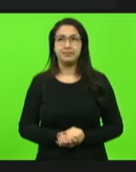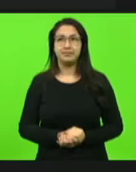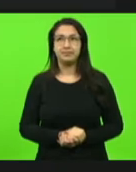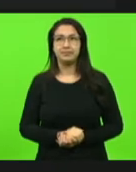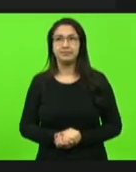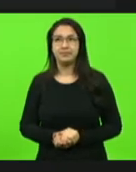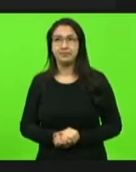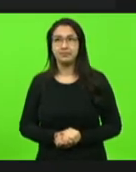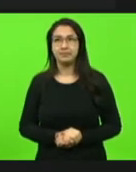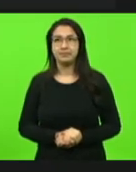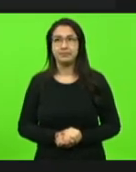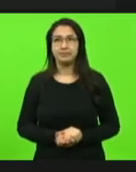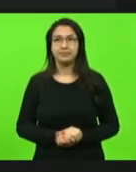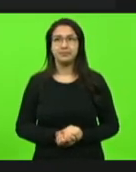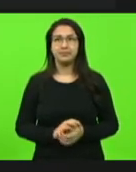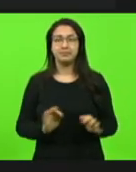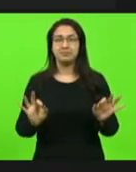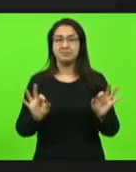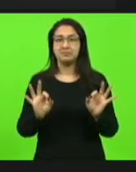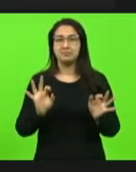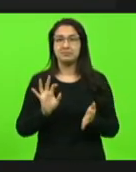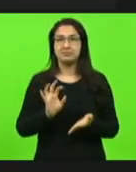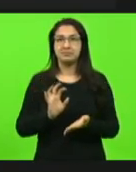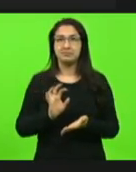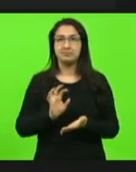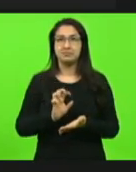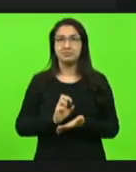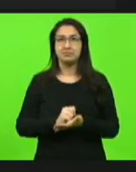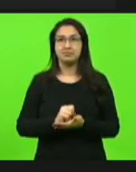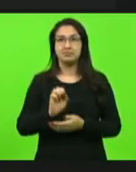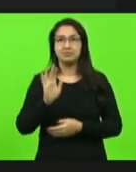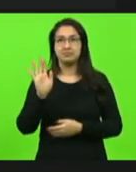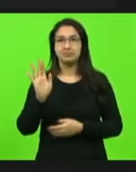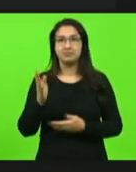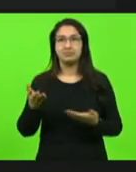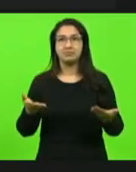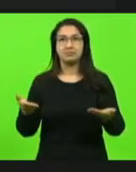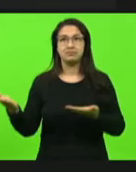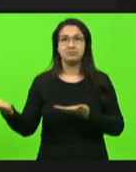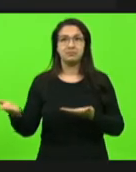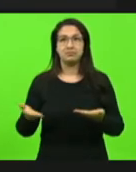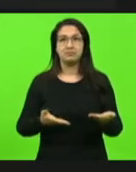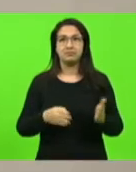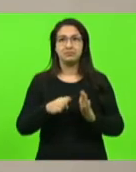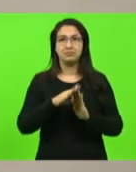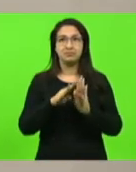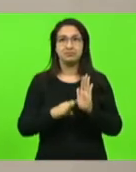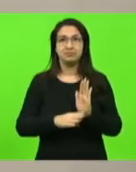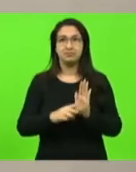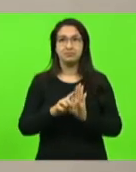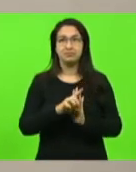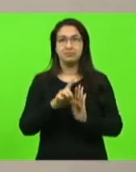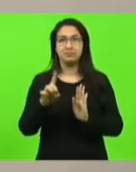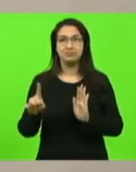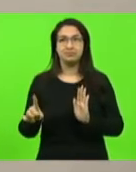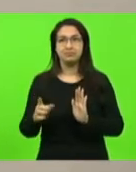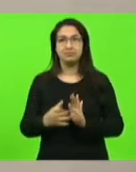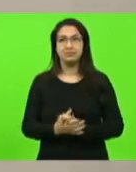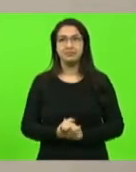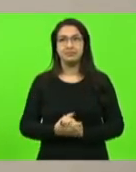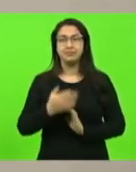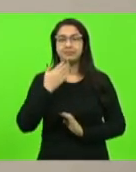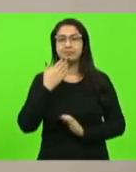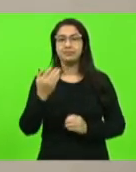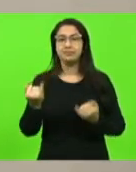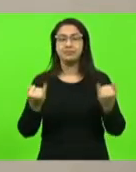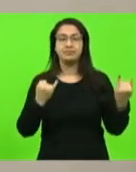Não havendo ninguém queira se manifestar, eu passo para a ordem do dia. Ordem do dia, pedidos de